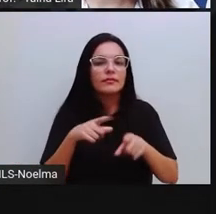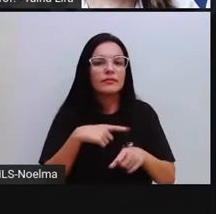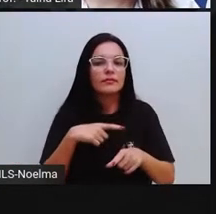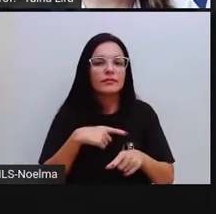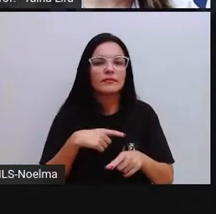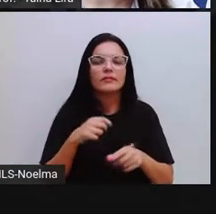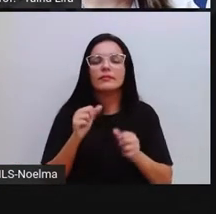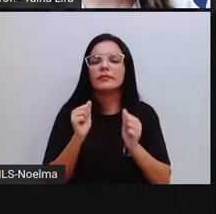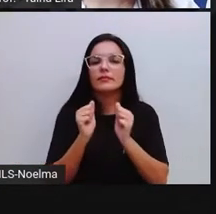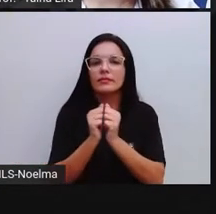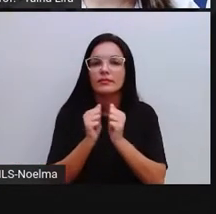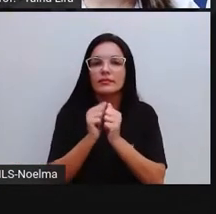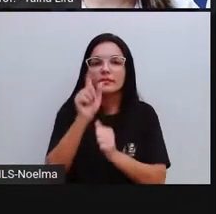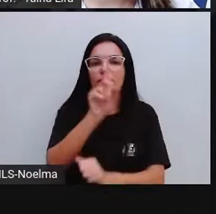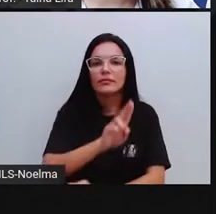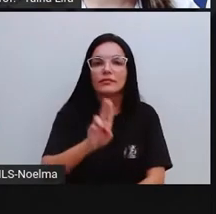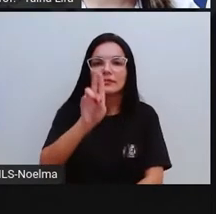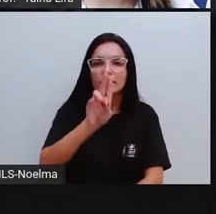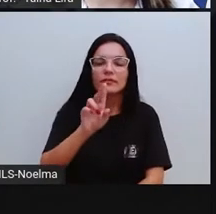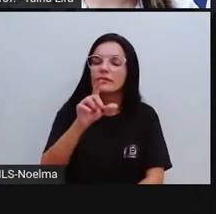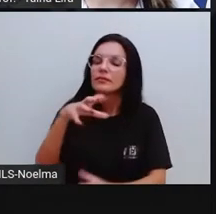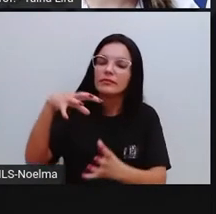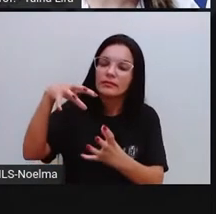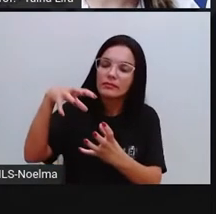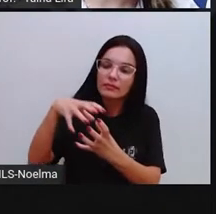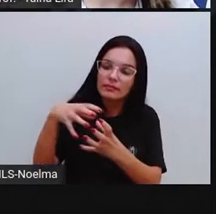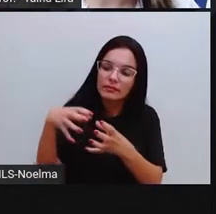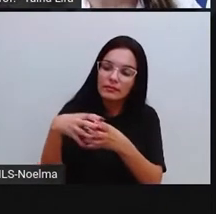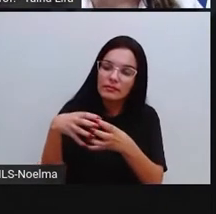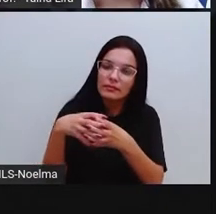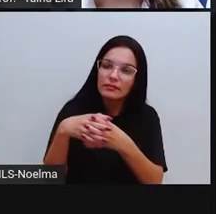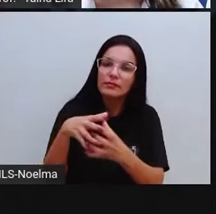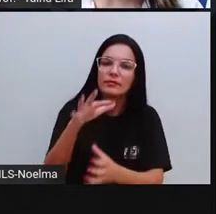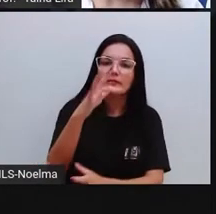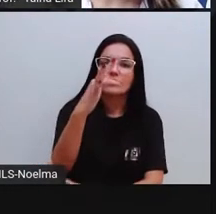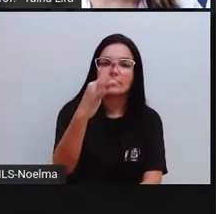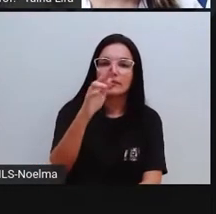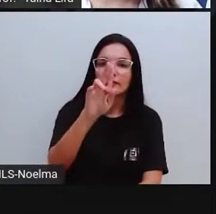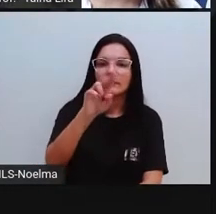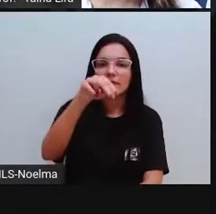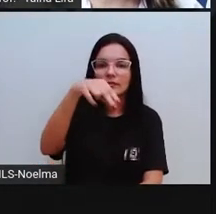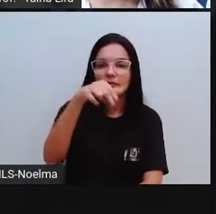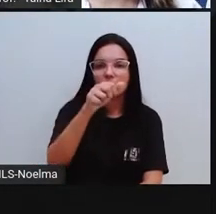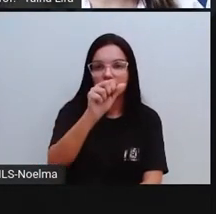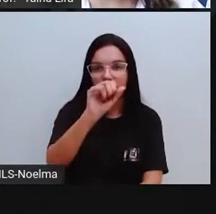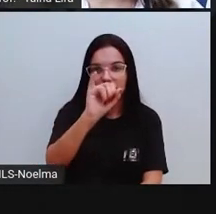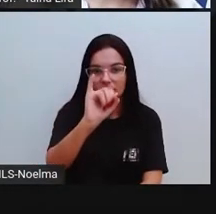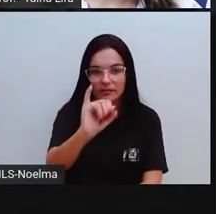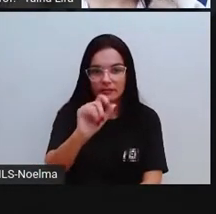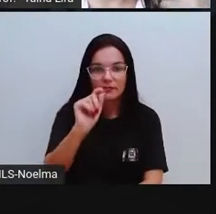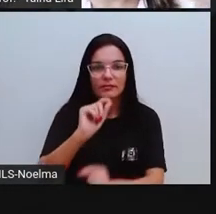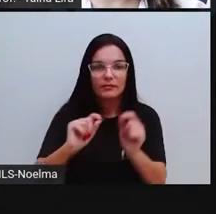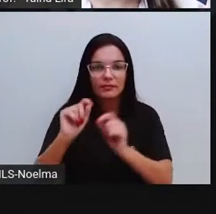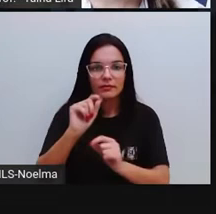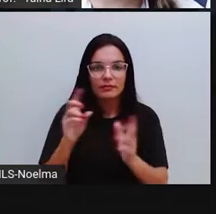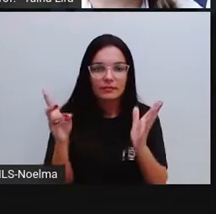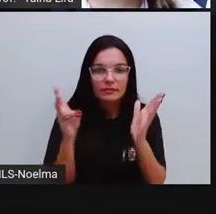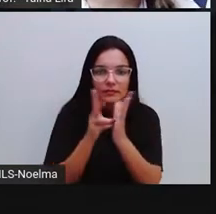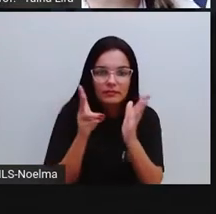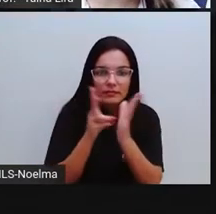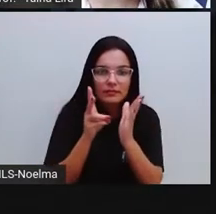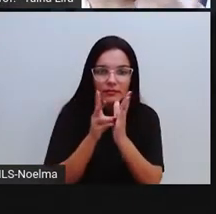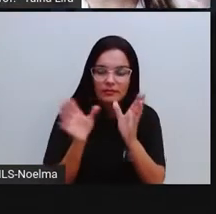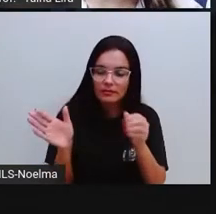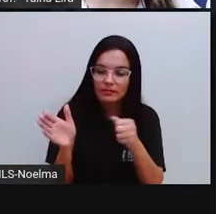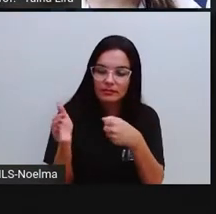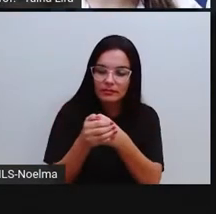é a FUNAI, certo? Que é a Fundação Nacional do Índio, que ele está ali para proteger e assegurar os direitos